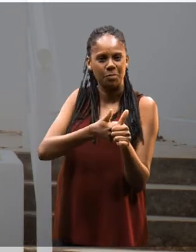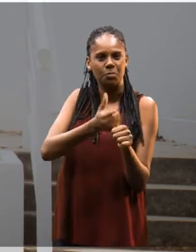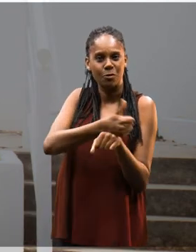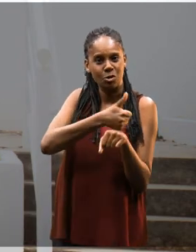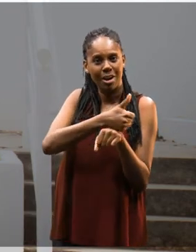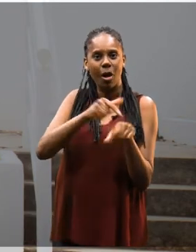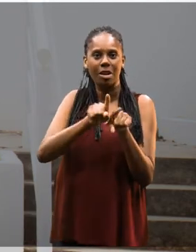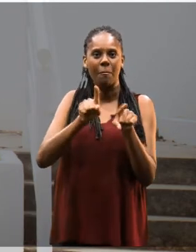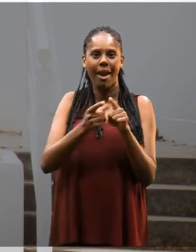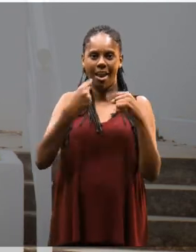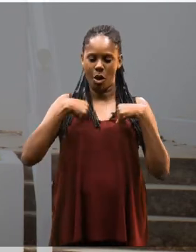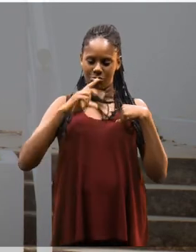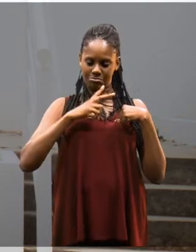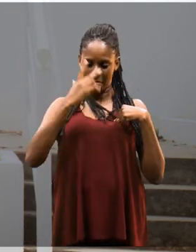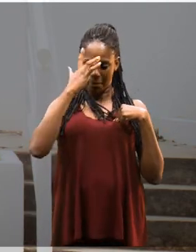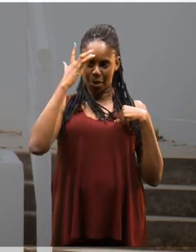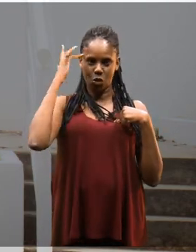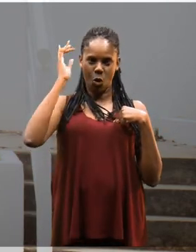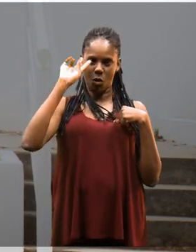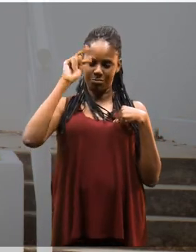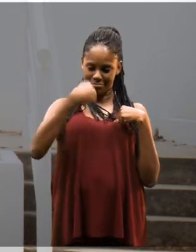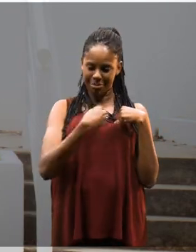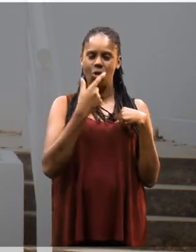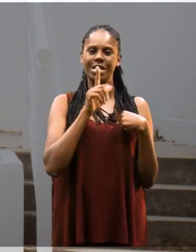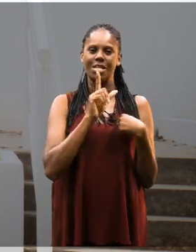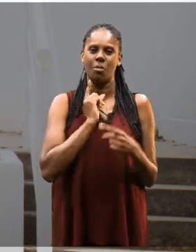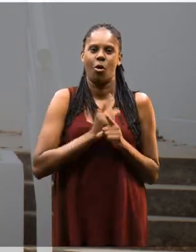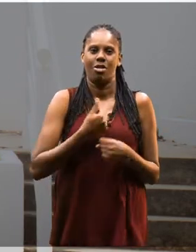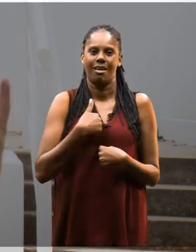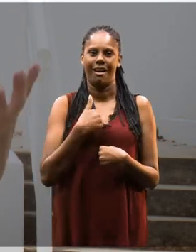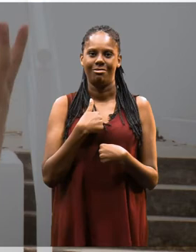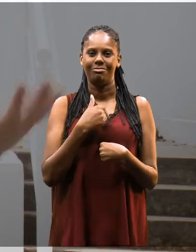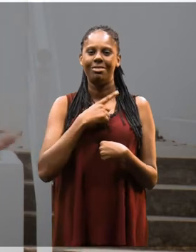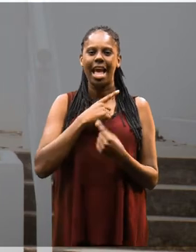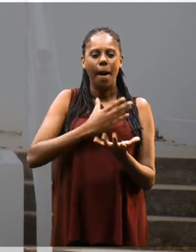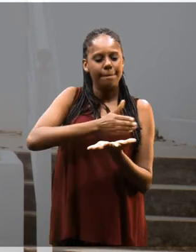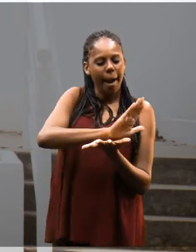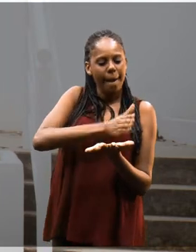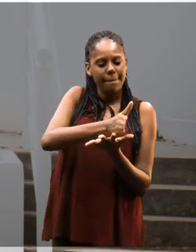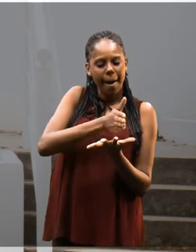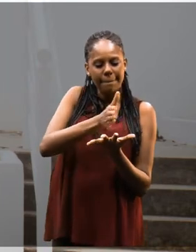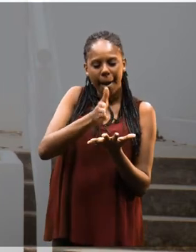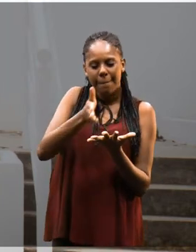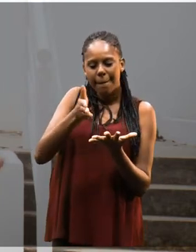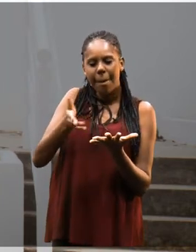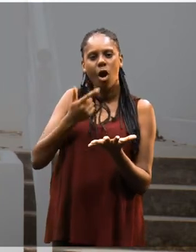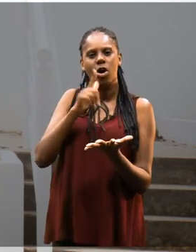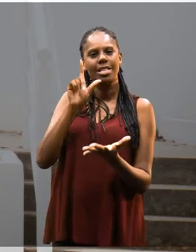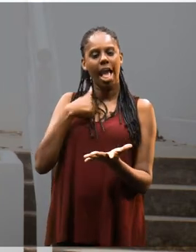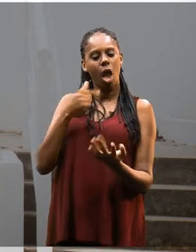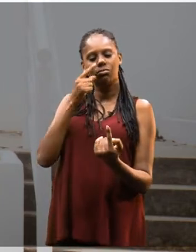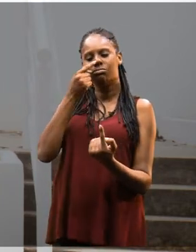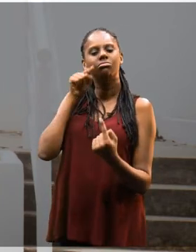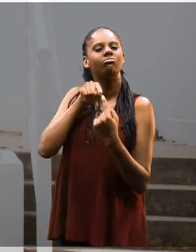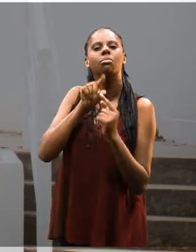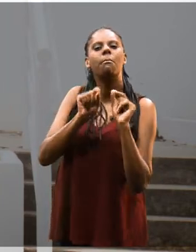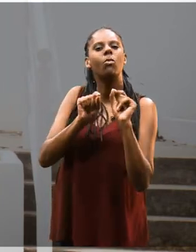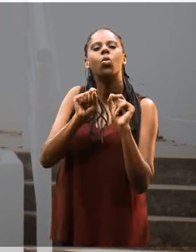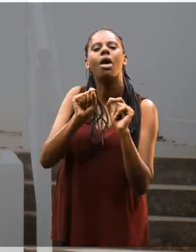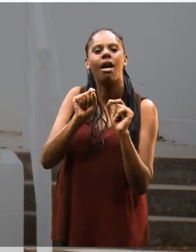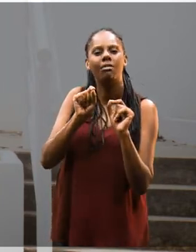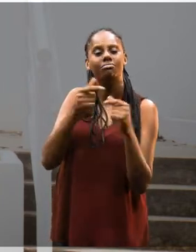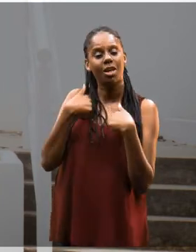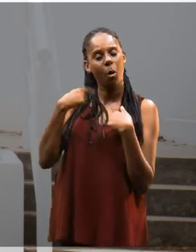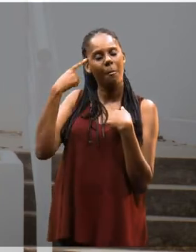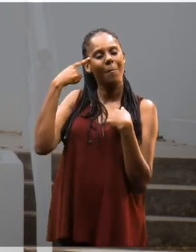e como pessoa também. Tendo acesso a esses vários tipos de entidades, você consegue encontrar o que você se identifica mais.